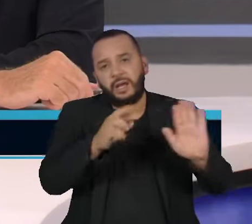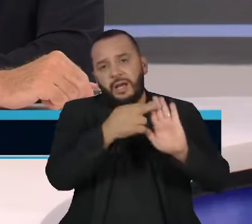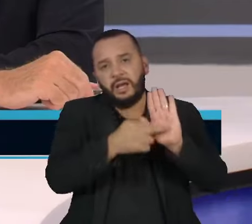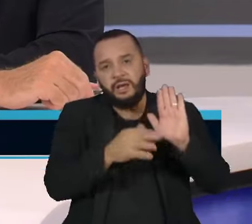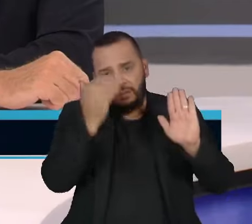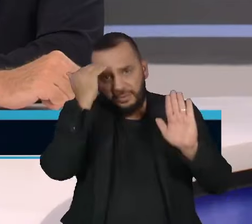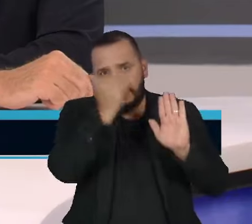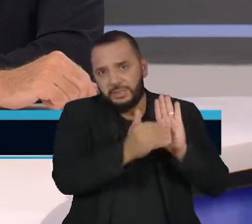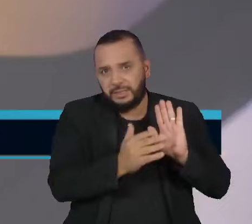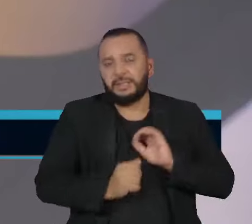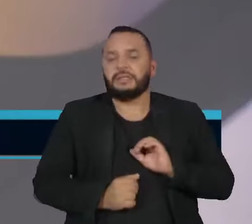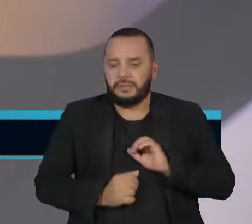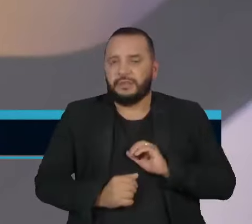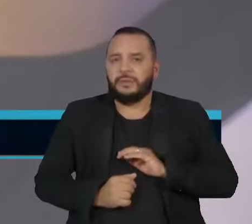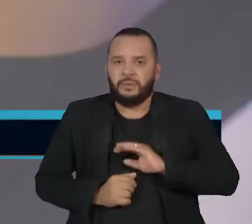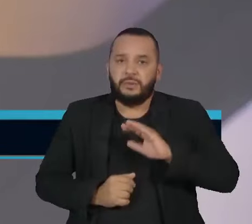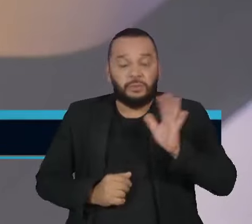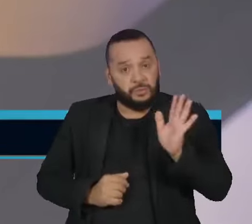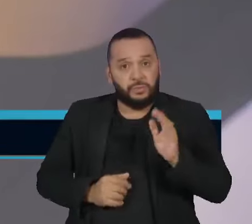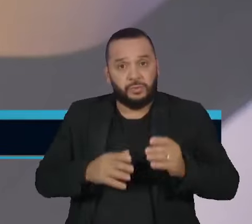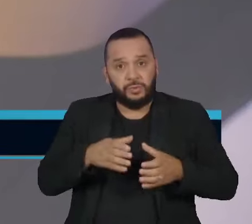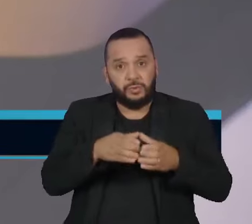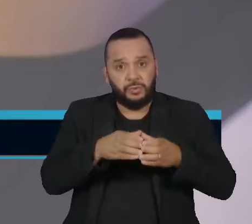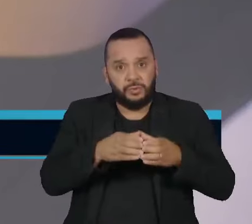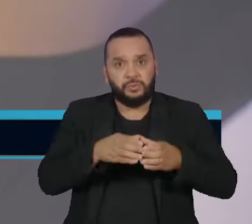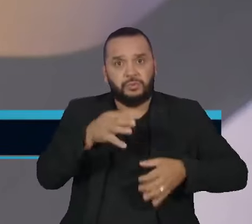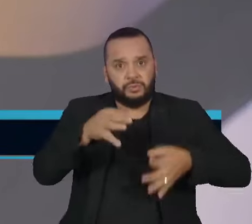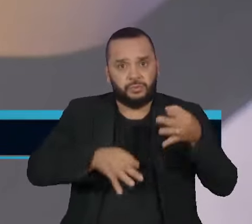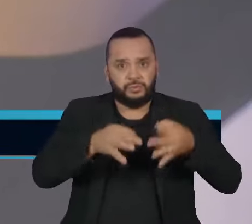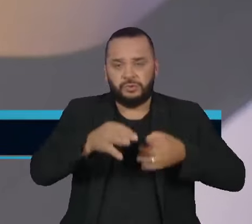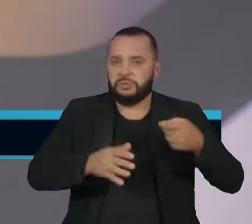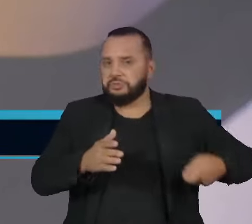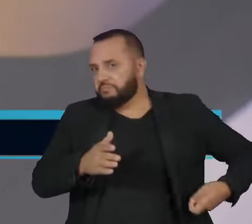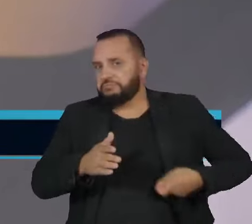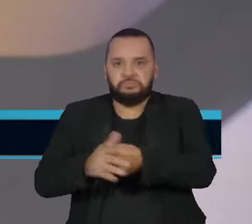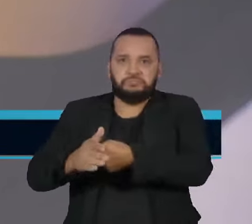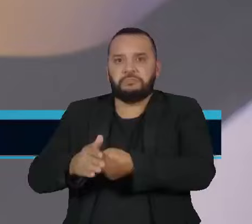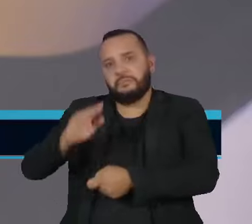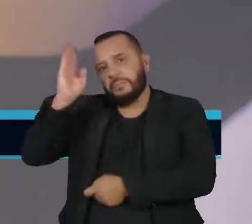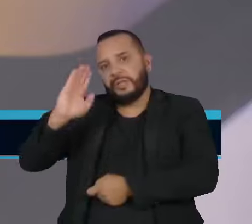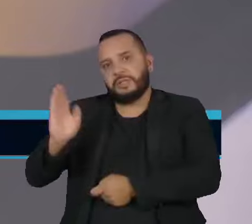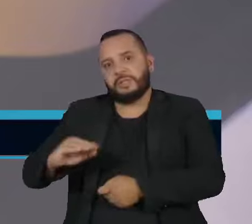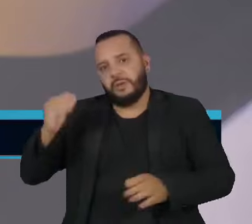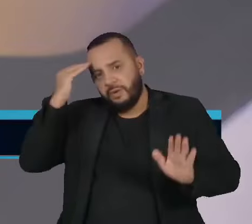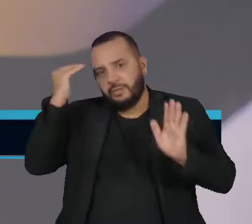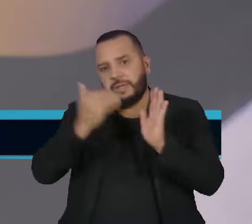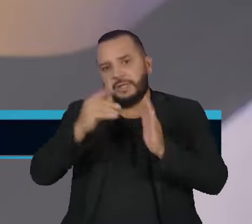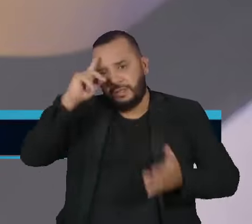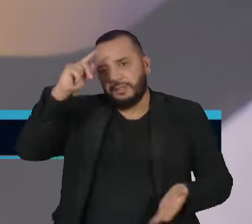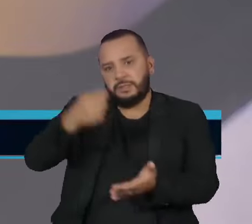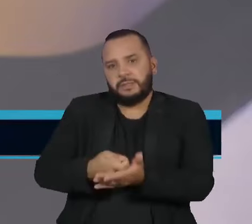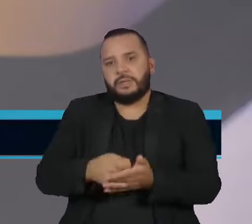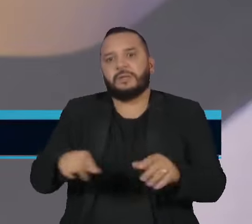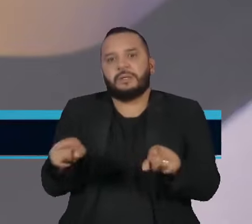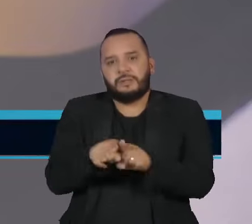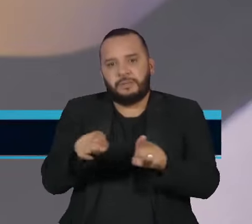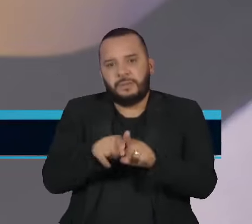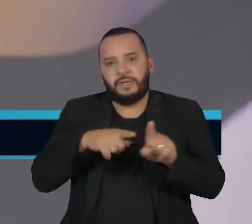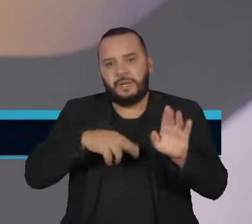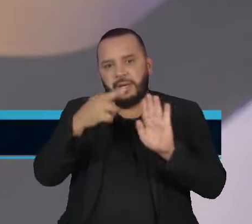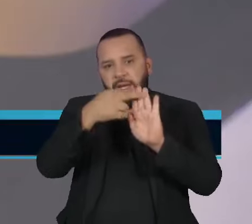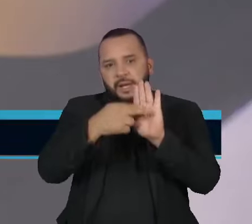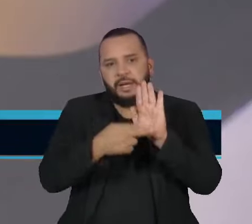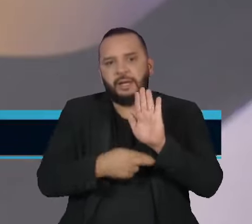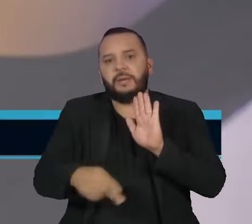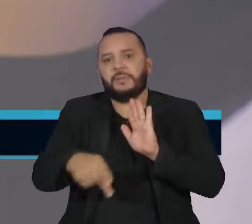estimulados a, sim, cumprir essas decisões e, finalmente, cumprir também as normas básicas de direitos humanos.